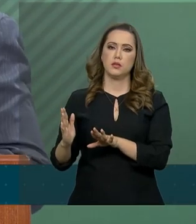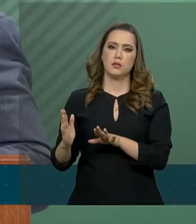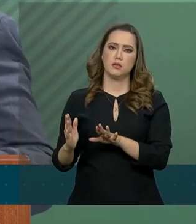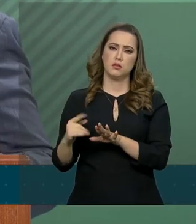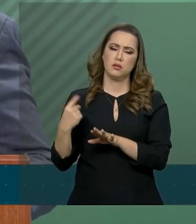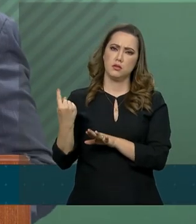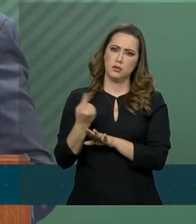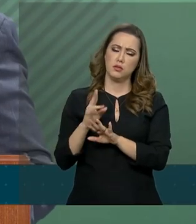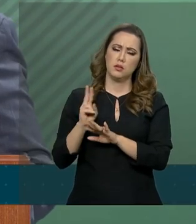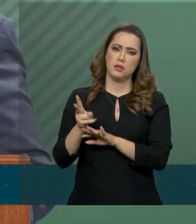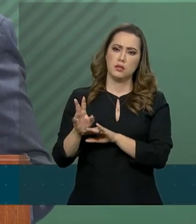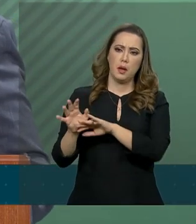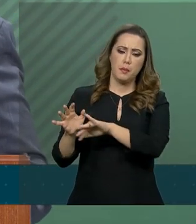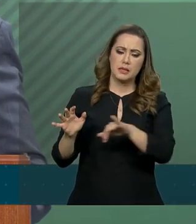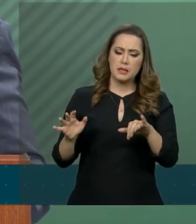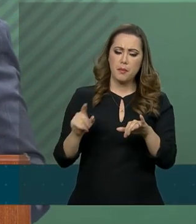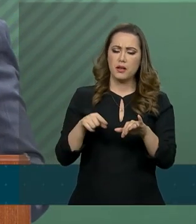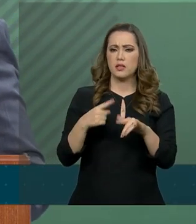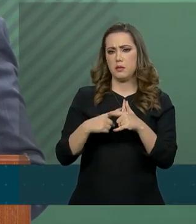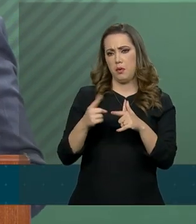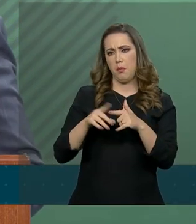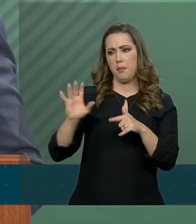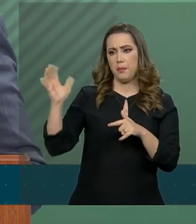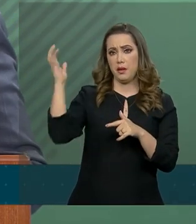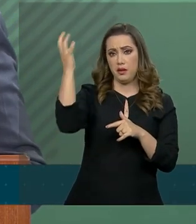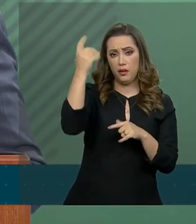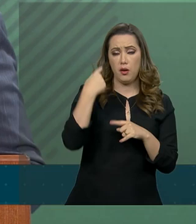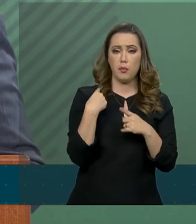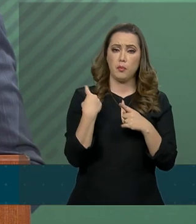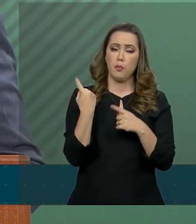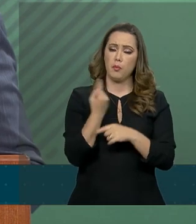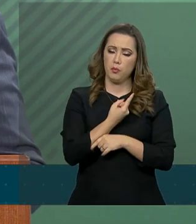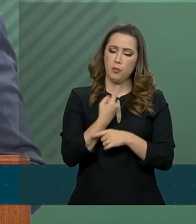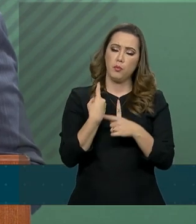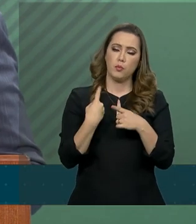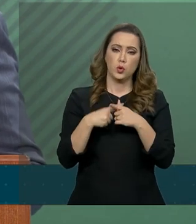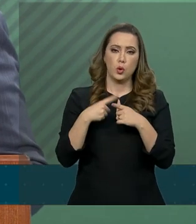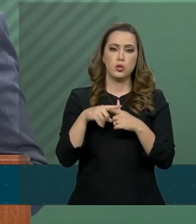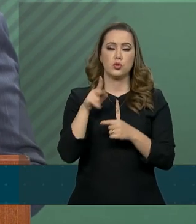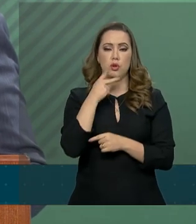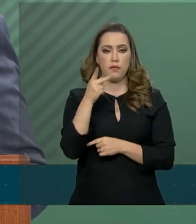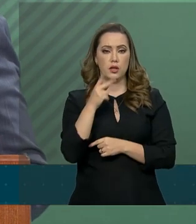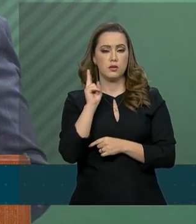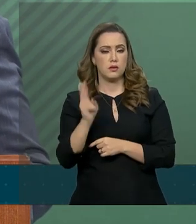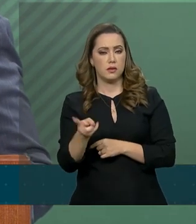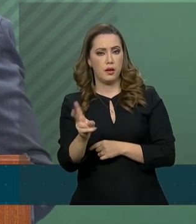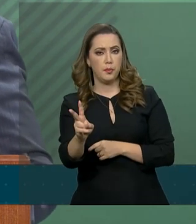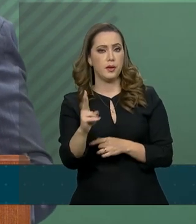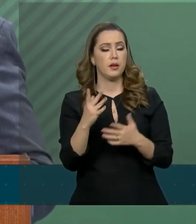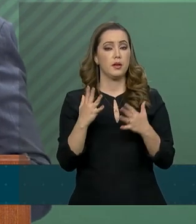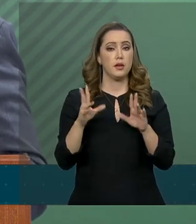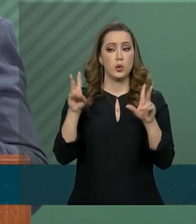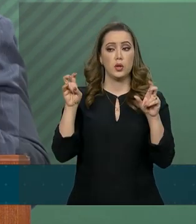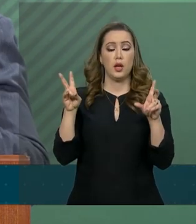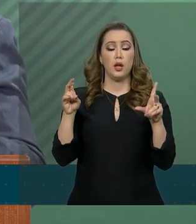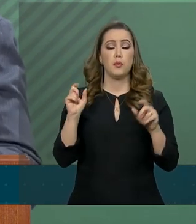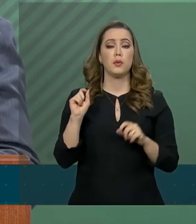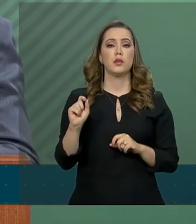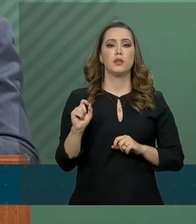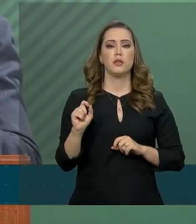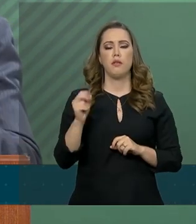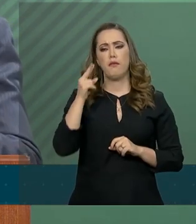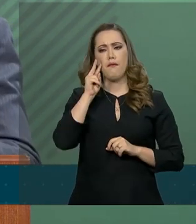isolando-os dessa questão ambiental, que é uma questão como nós já estamos de há muito avançando, tratar-se de